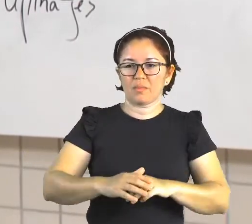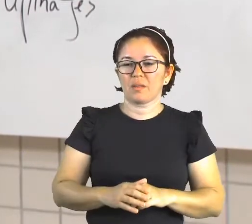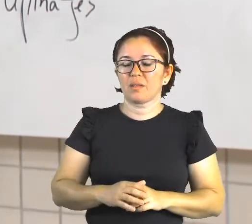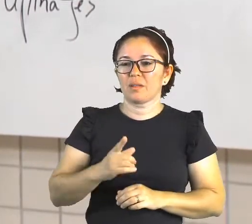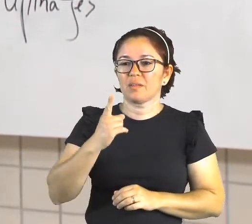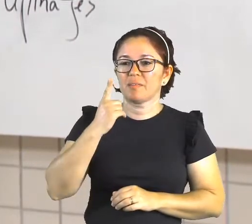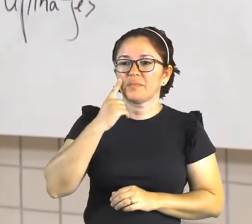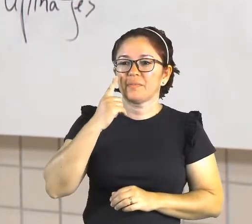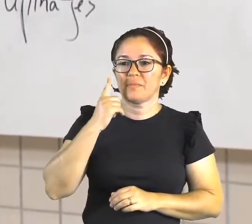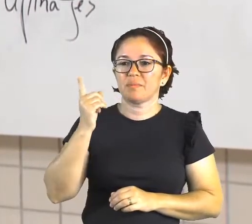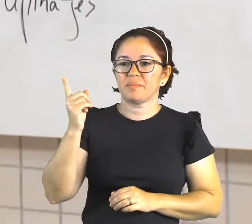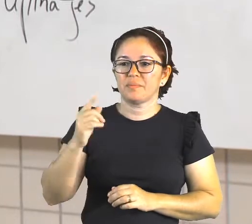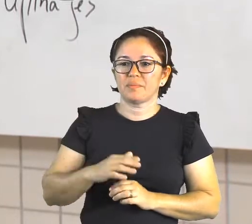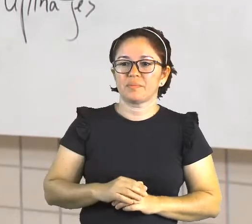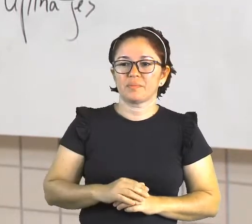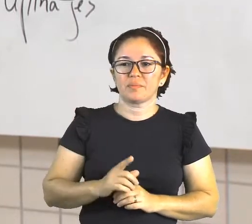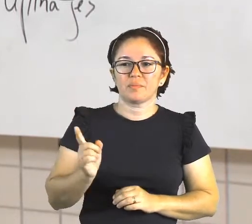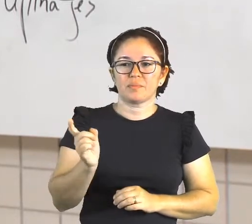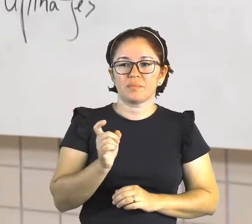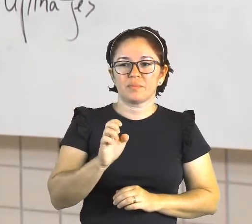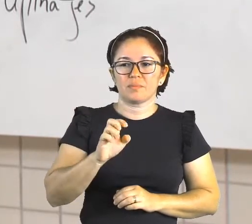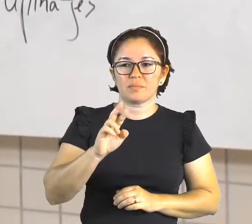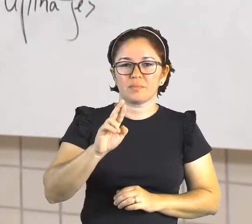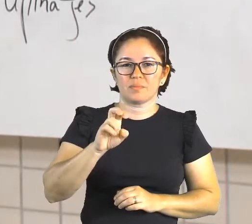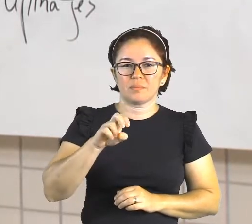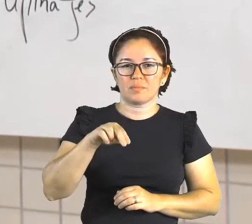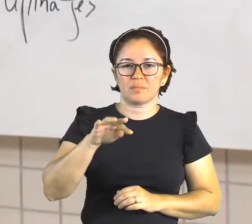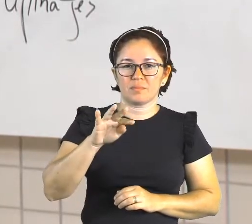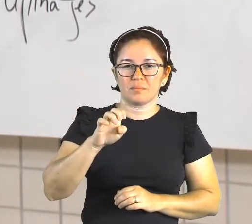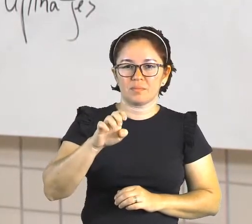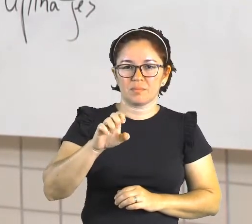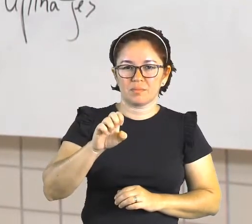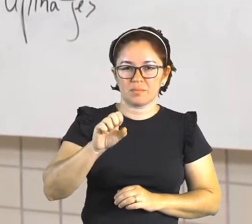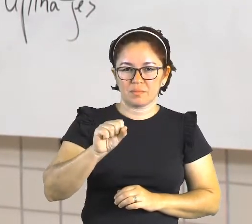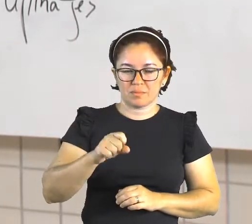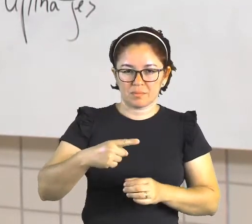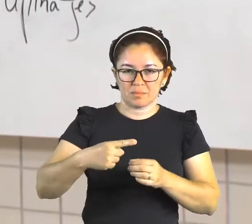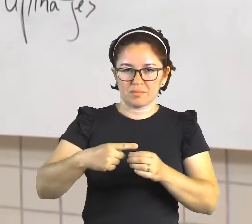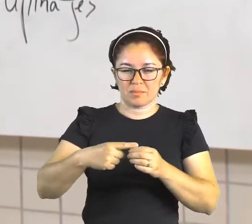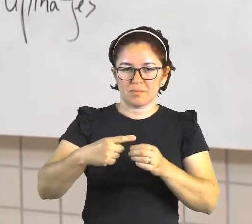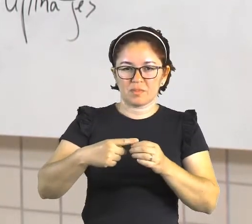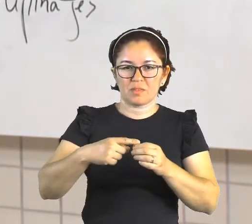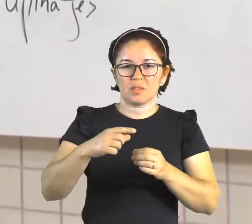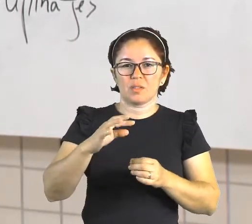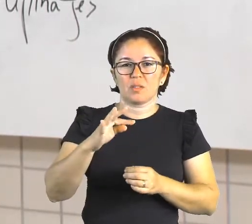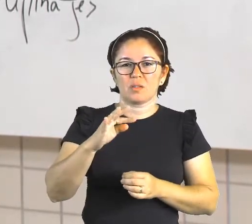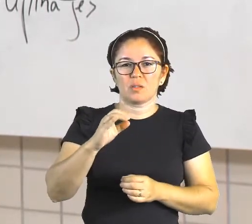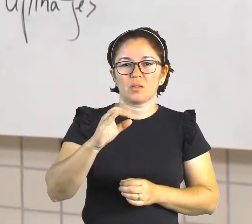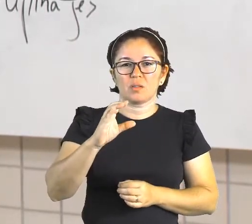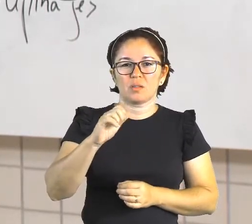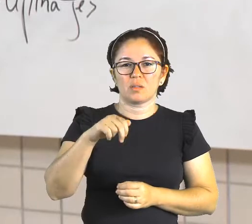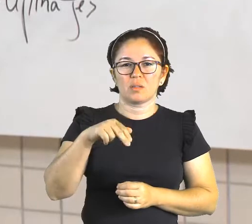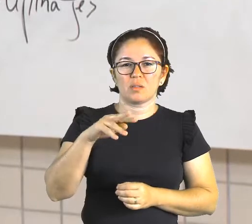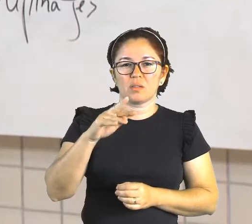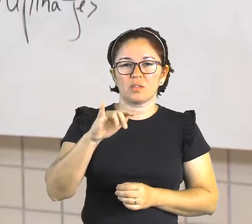localizados aqui, na região de Tocantins, entre o rio Tocantins, na região de Tocantins.